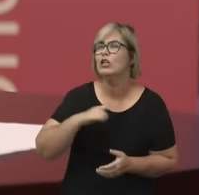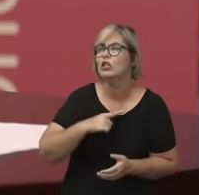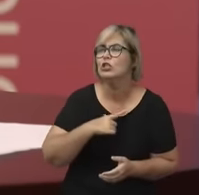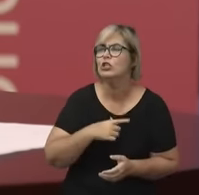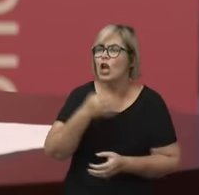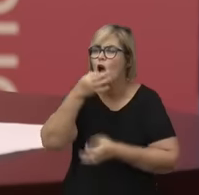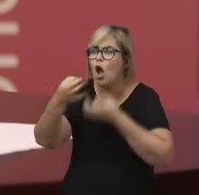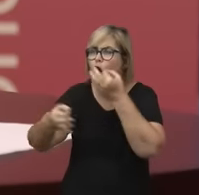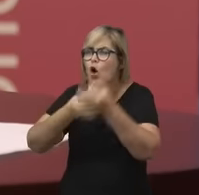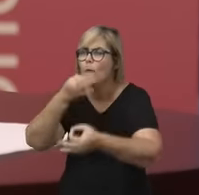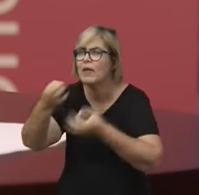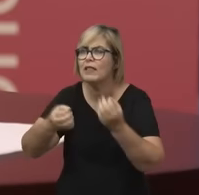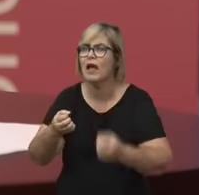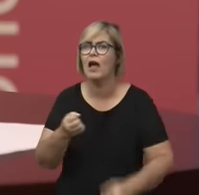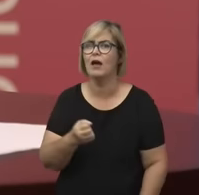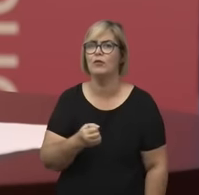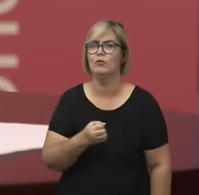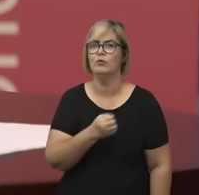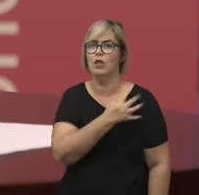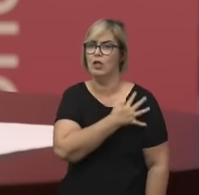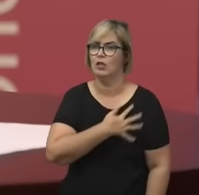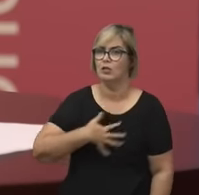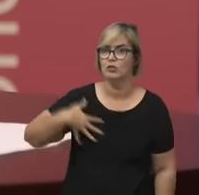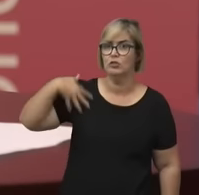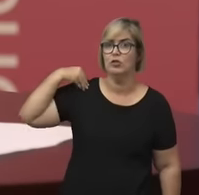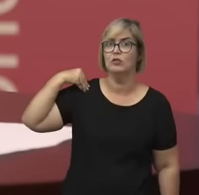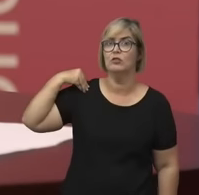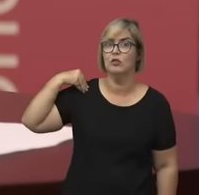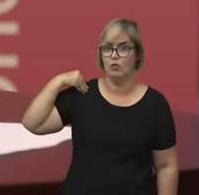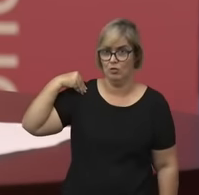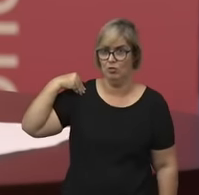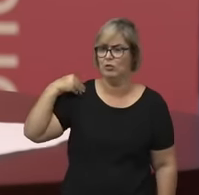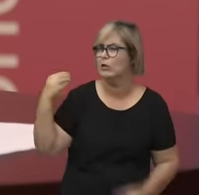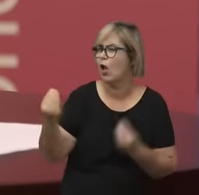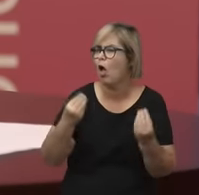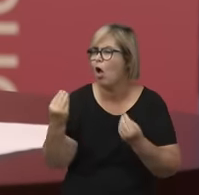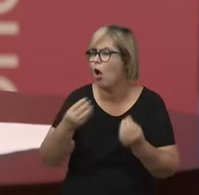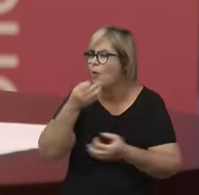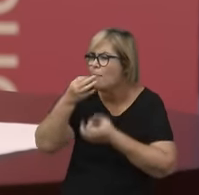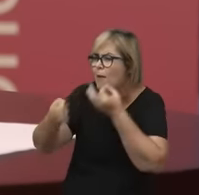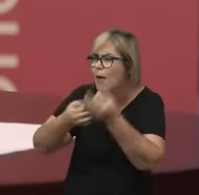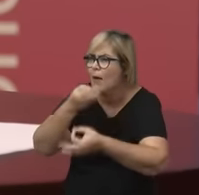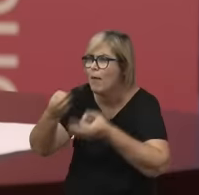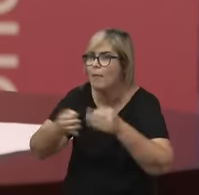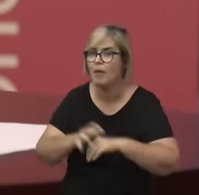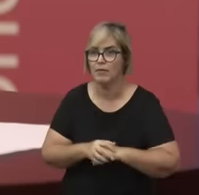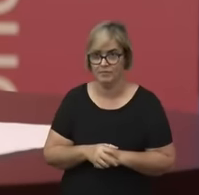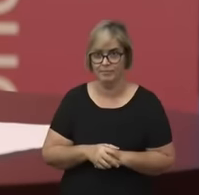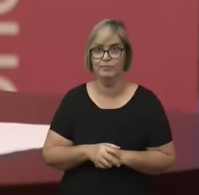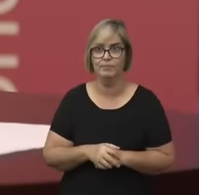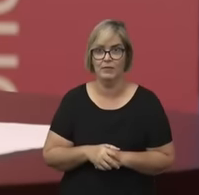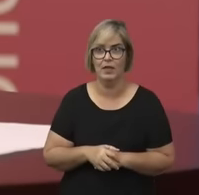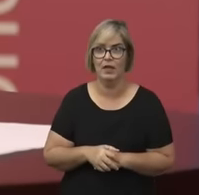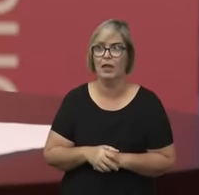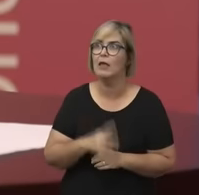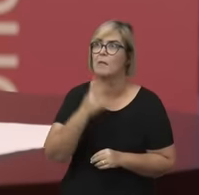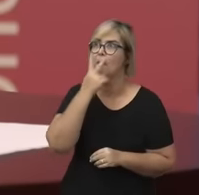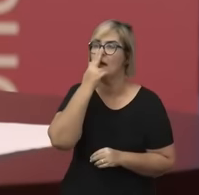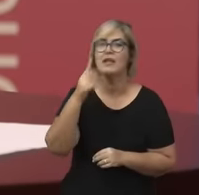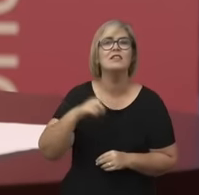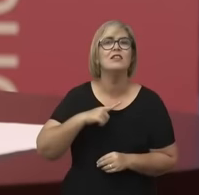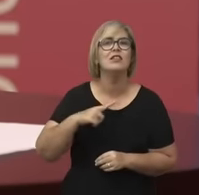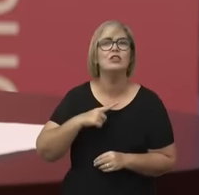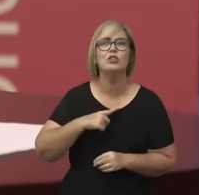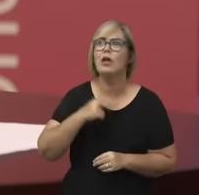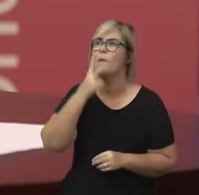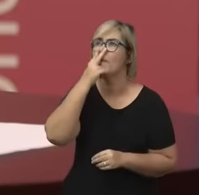Aristóteles, são obras que são feitas num contexto, as disputáticas, os medievais, são